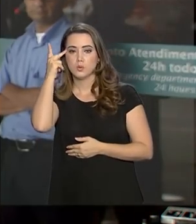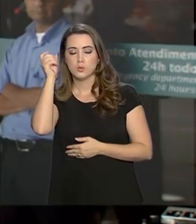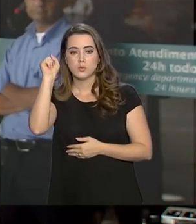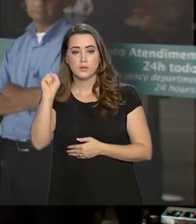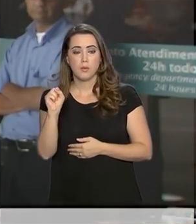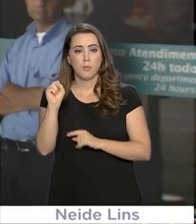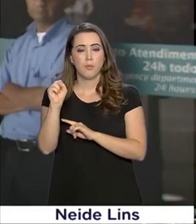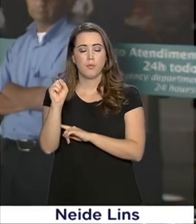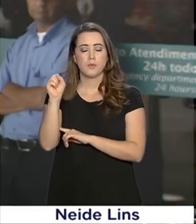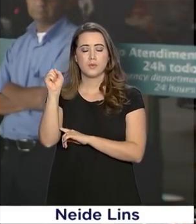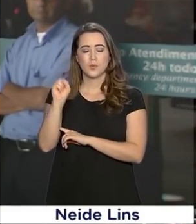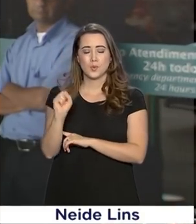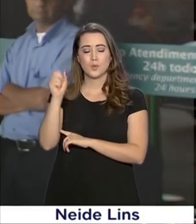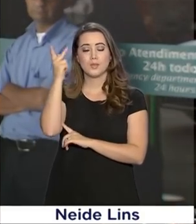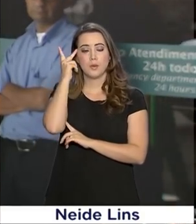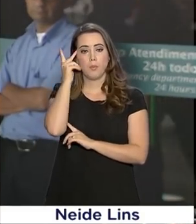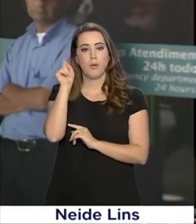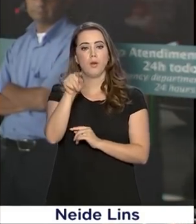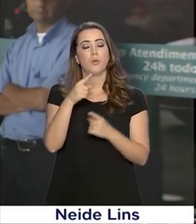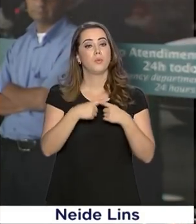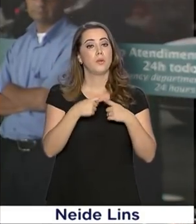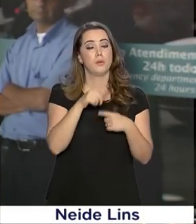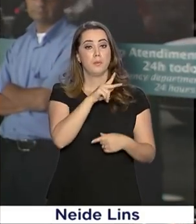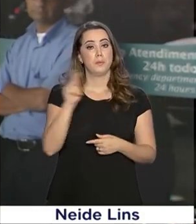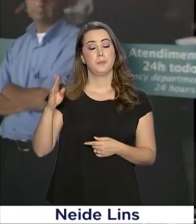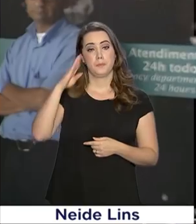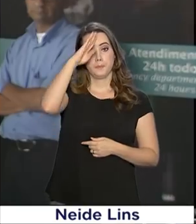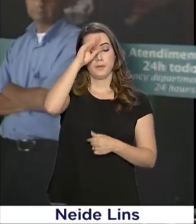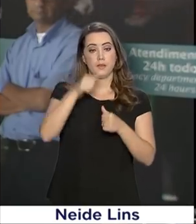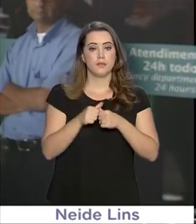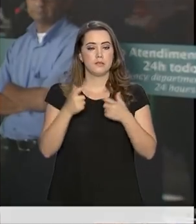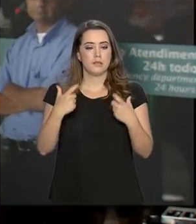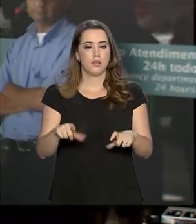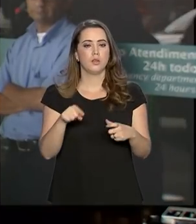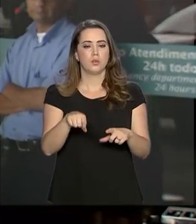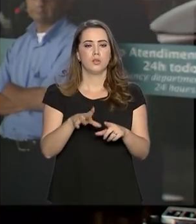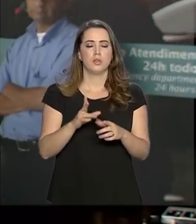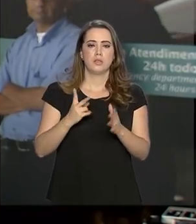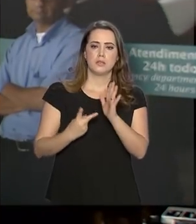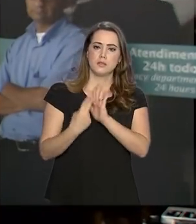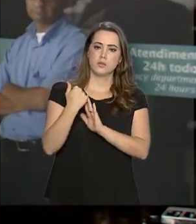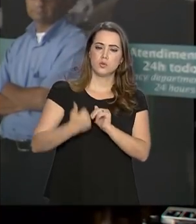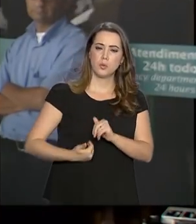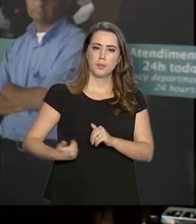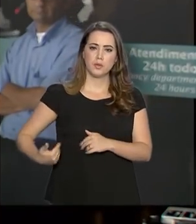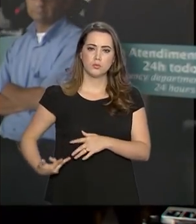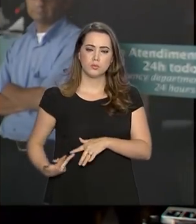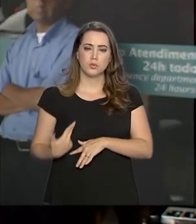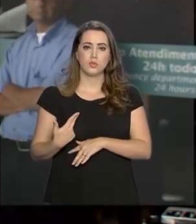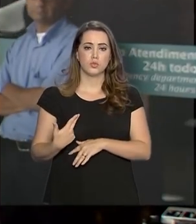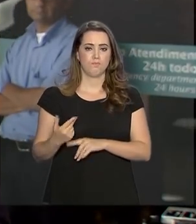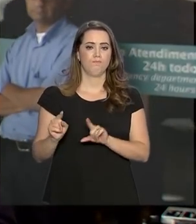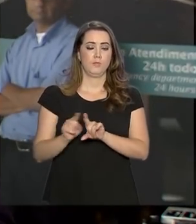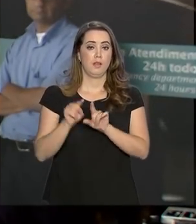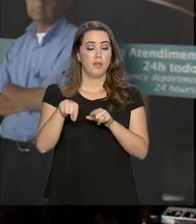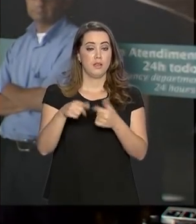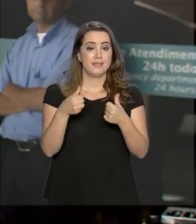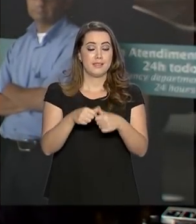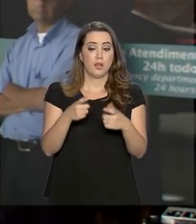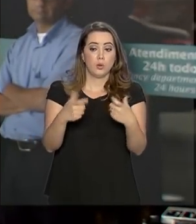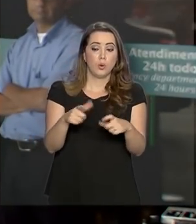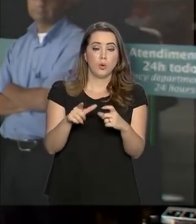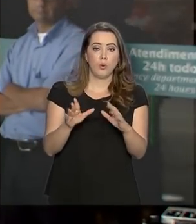onde o presidente Jair Bolsonaro se recupera da cirurgia de retirada da bolsa de colostomia. O presidente segue em um quarto